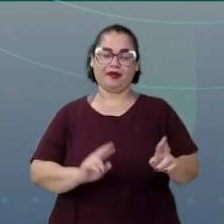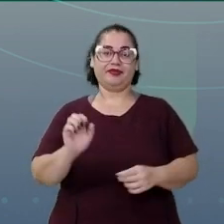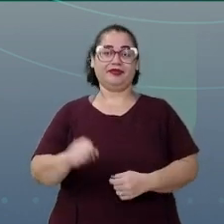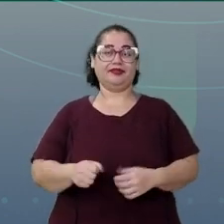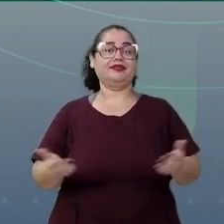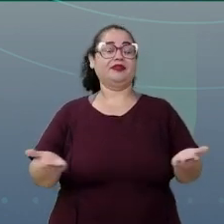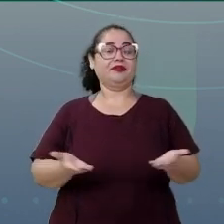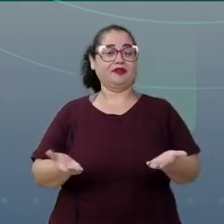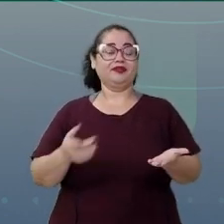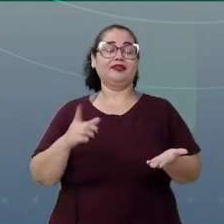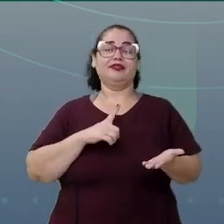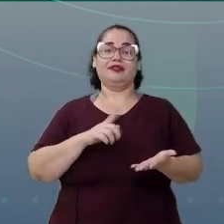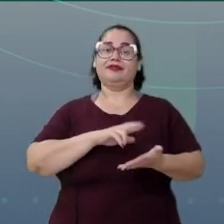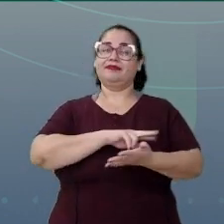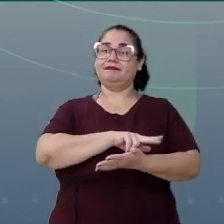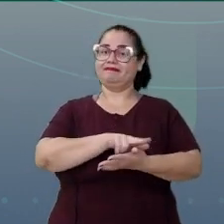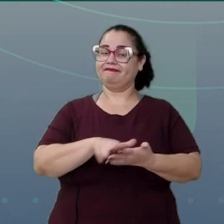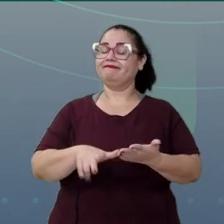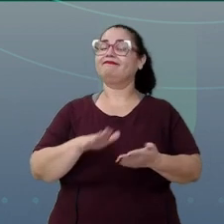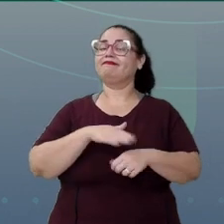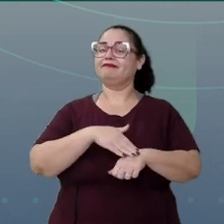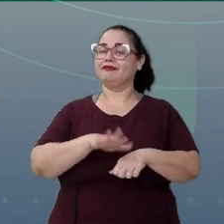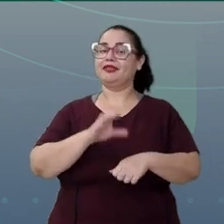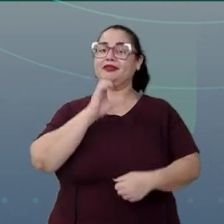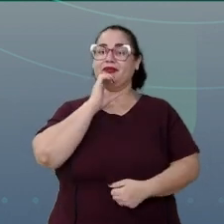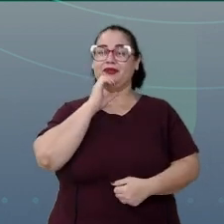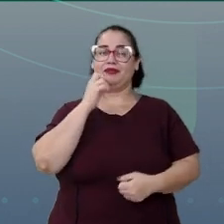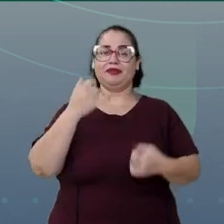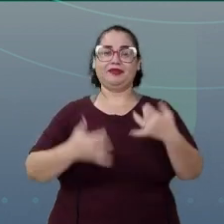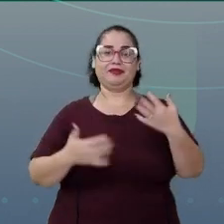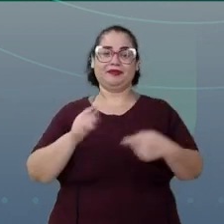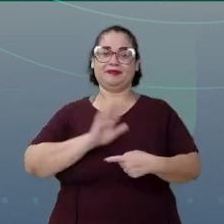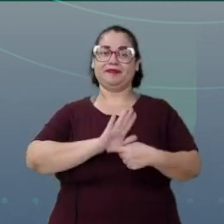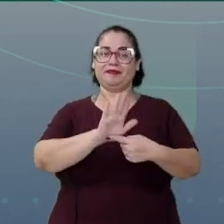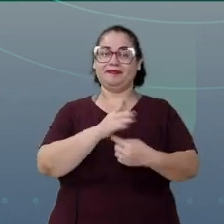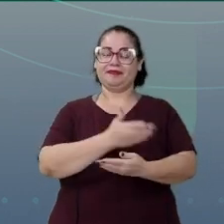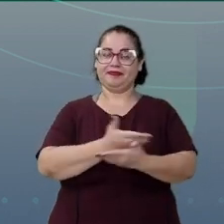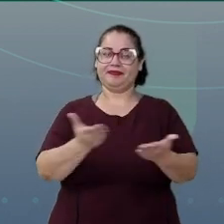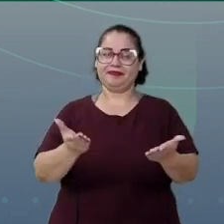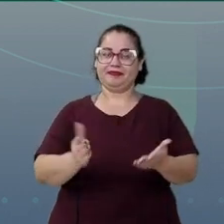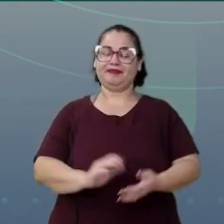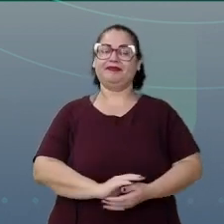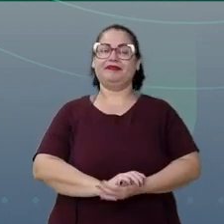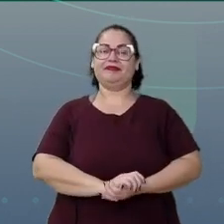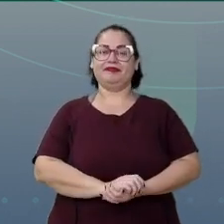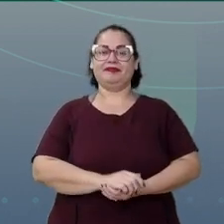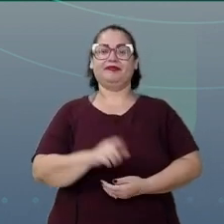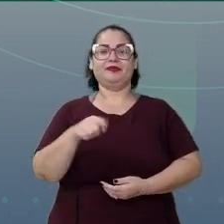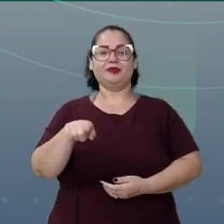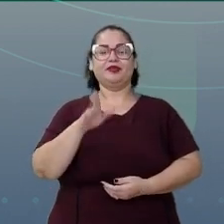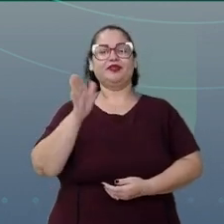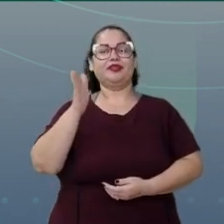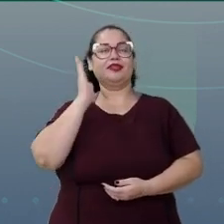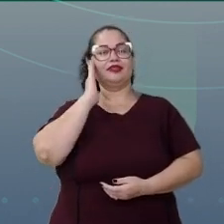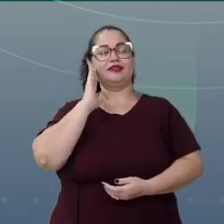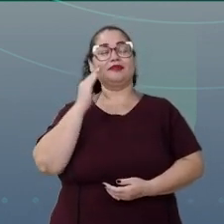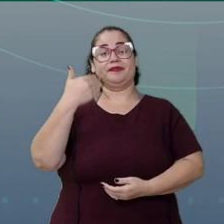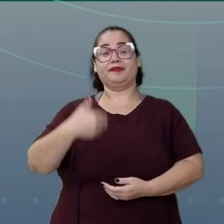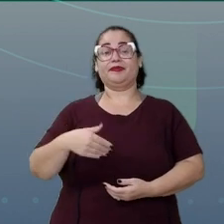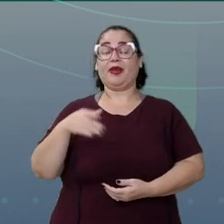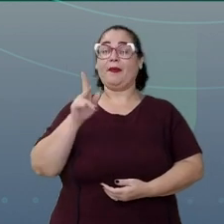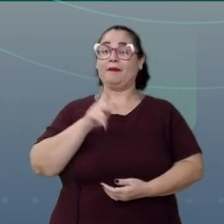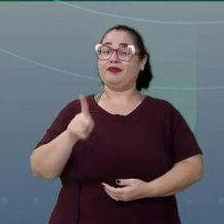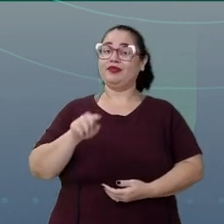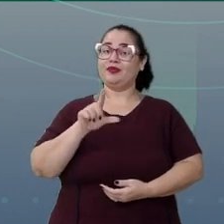porque hoje nós temos mais conhecimento para trazer para você. Como vocês já sabem, eu sou